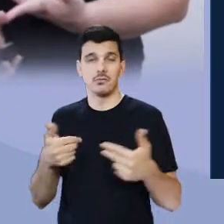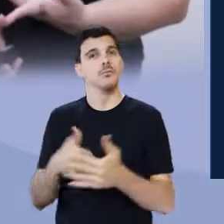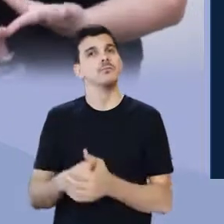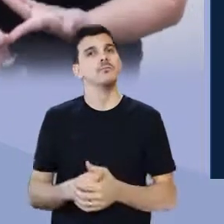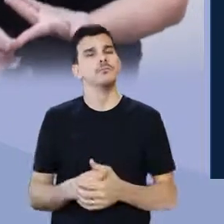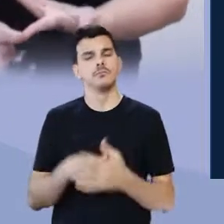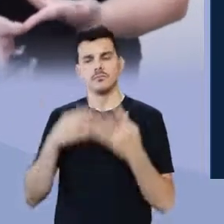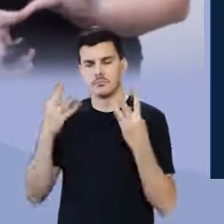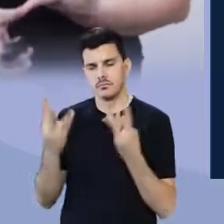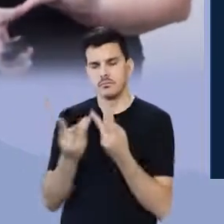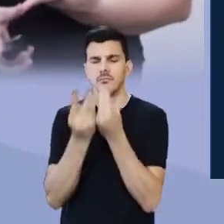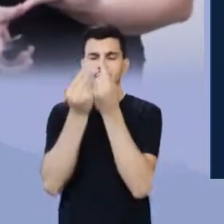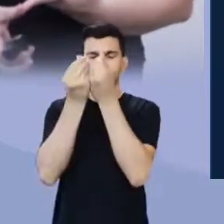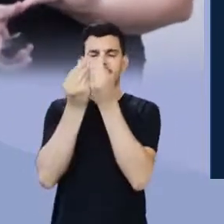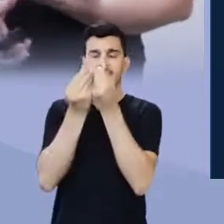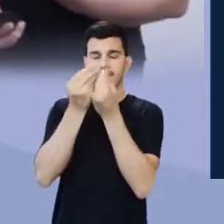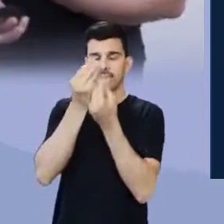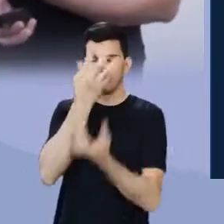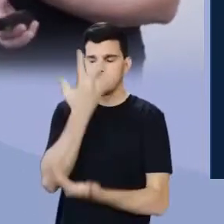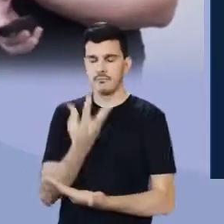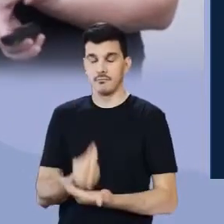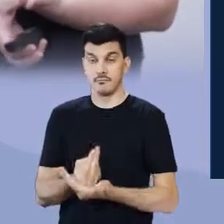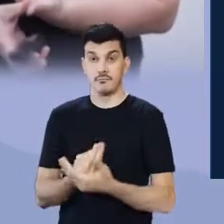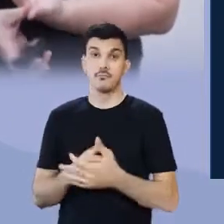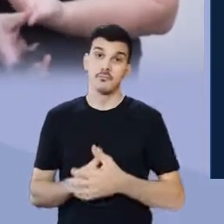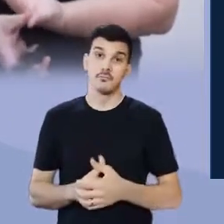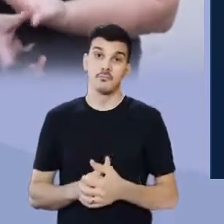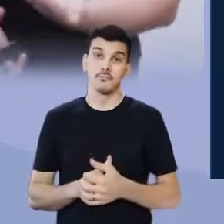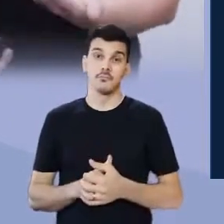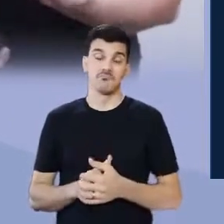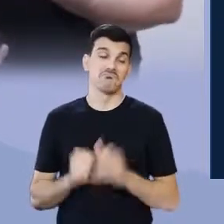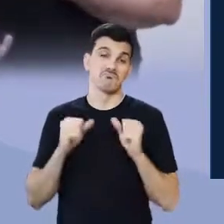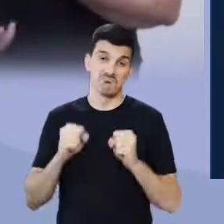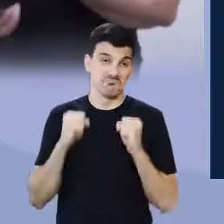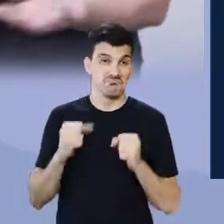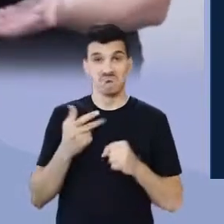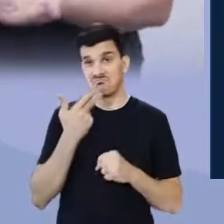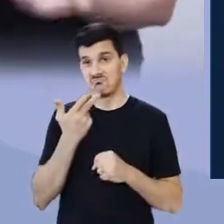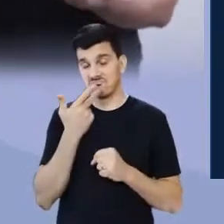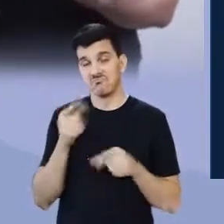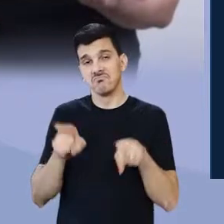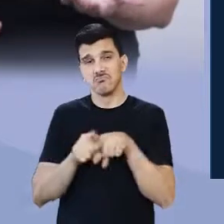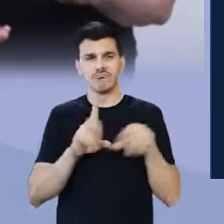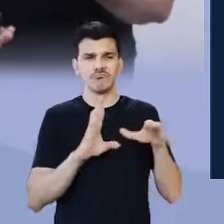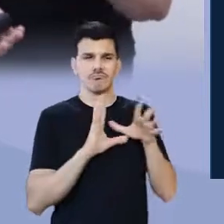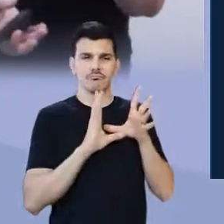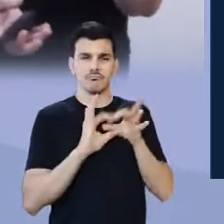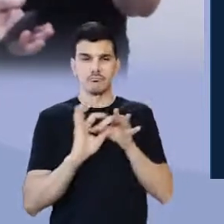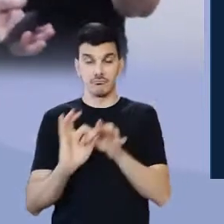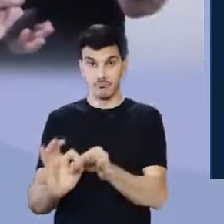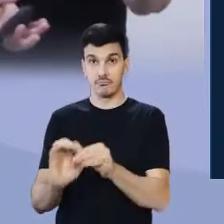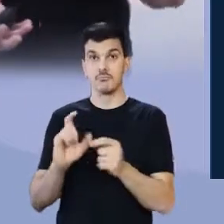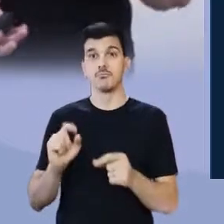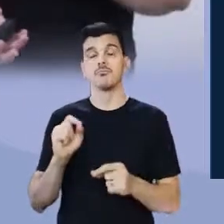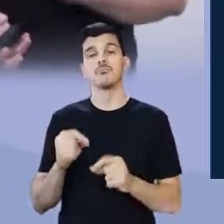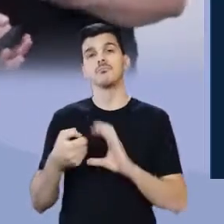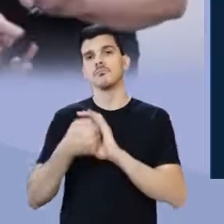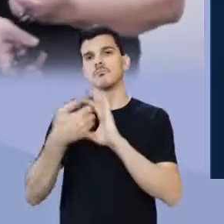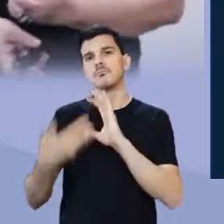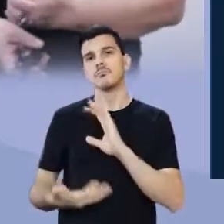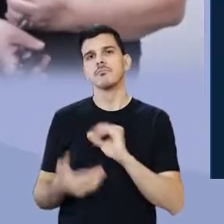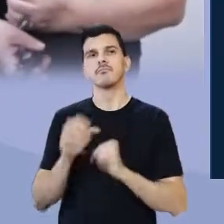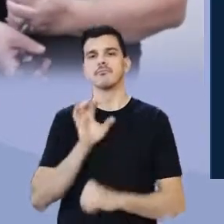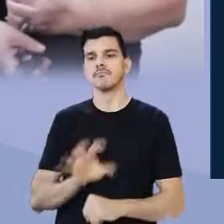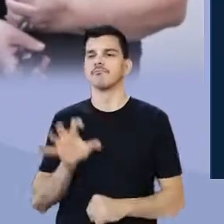posso trabalhar o misticismo, posso também trazer, dentro do contexto, um elemento